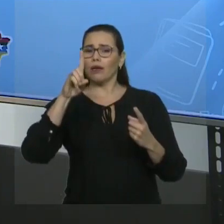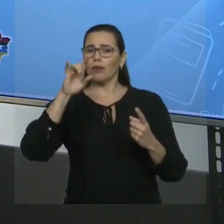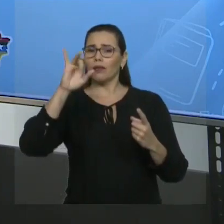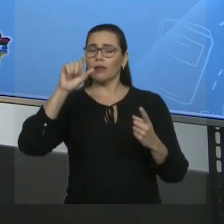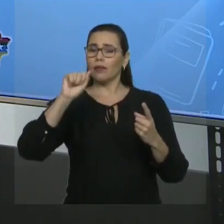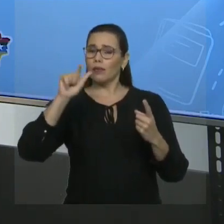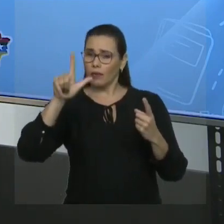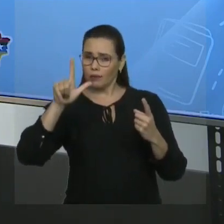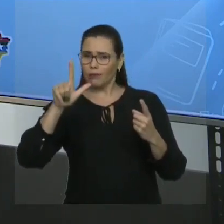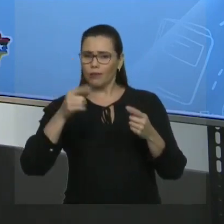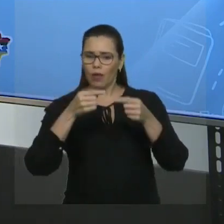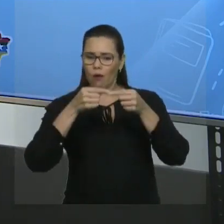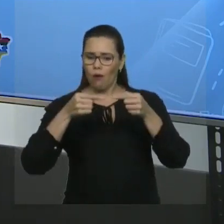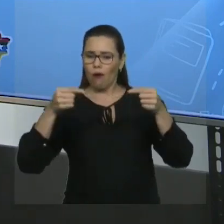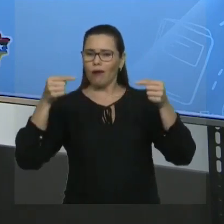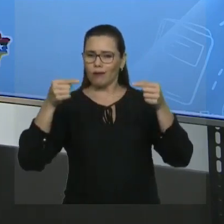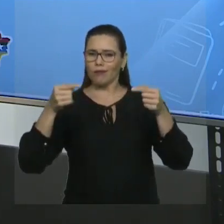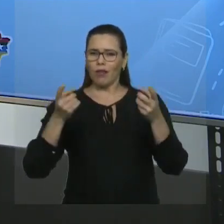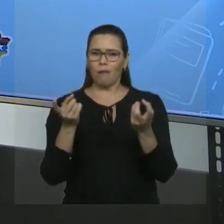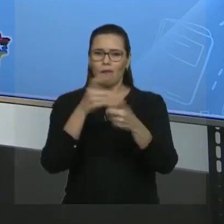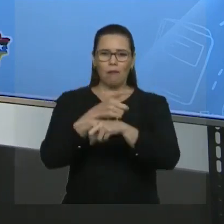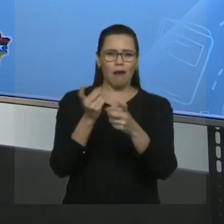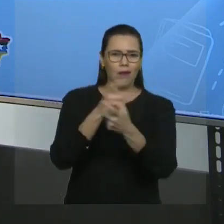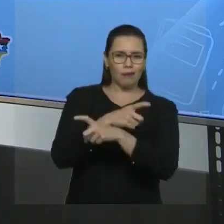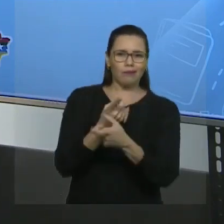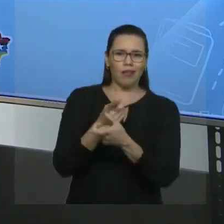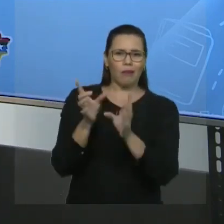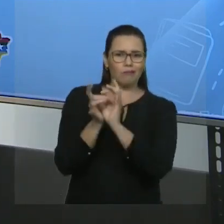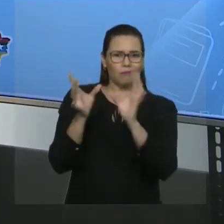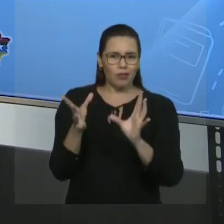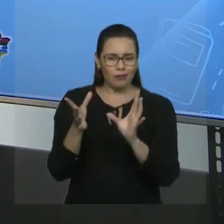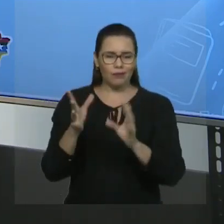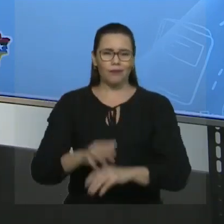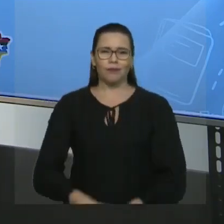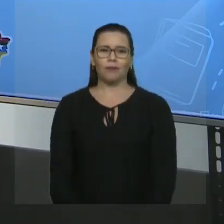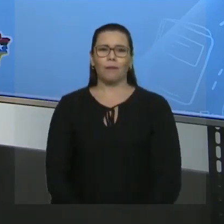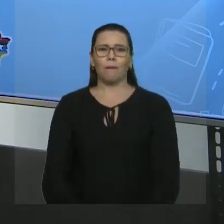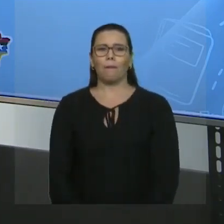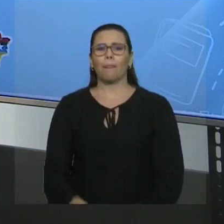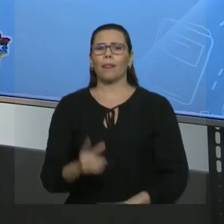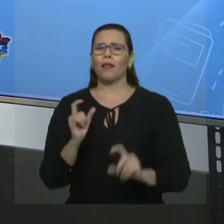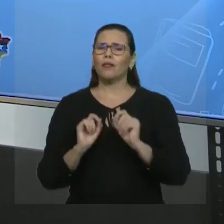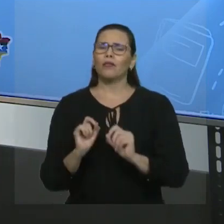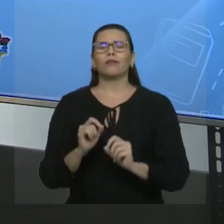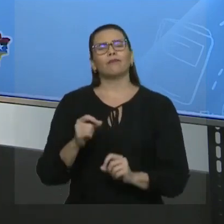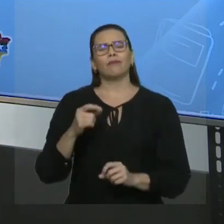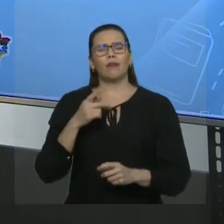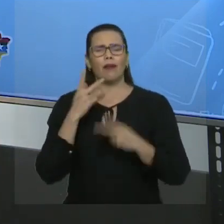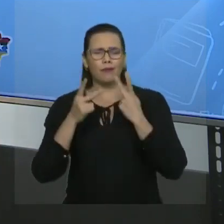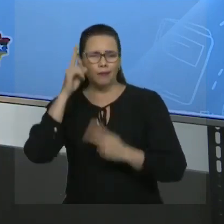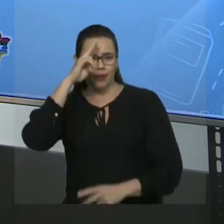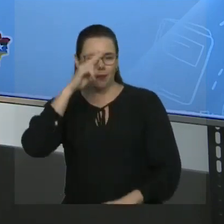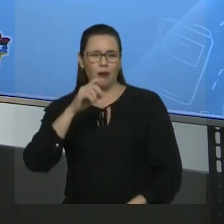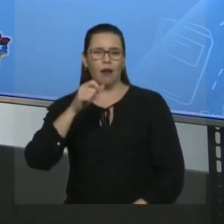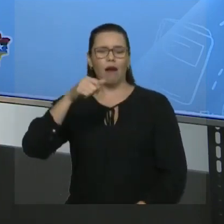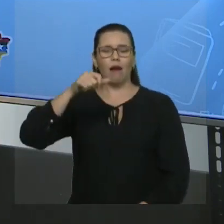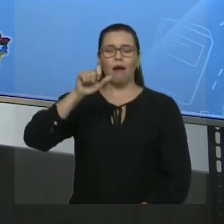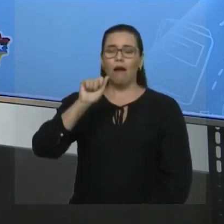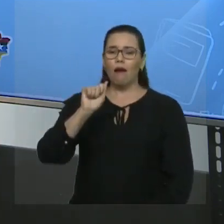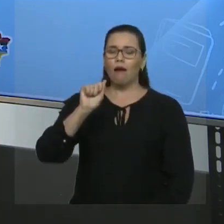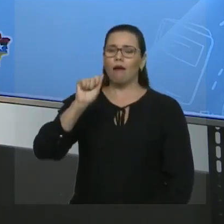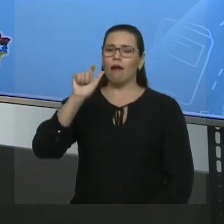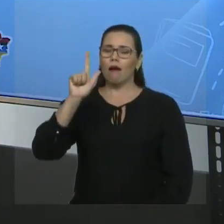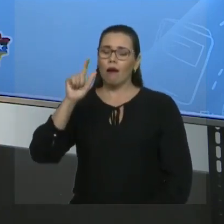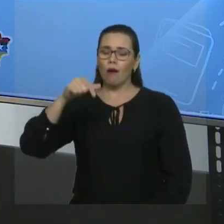ramificadas. Então na aula passada nós começamos a falar de radicais, falamos de radicais alquilas, onde tratamos de radicais como